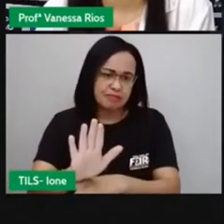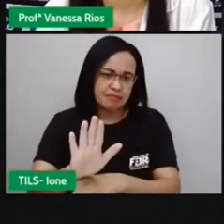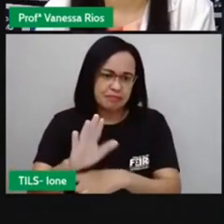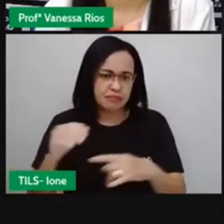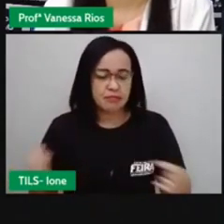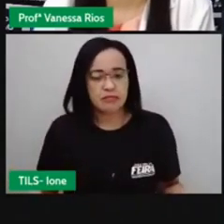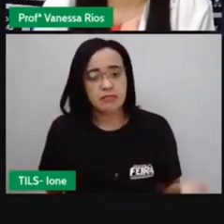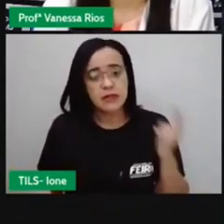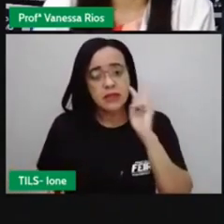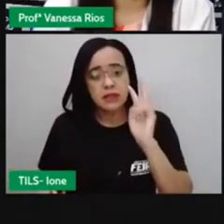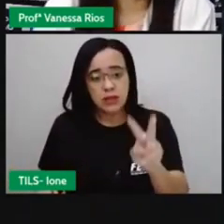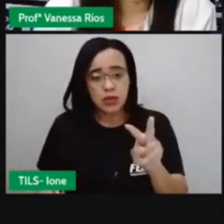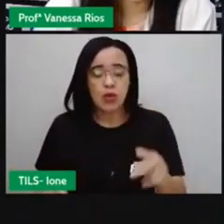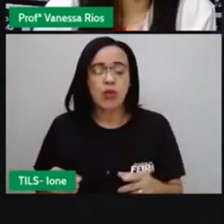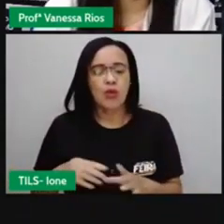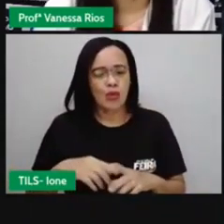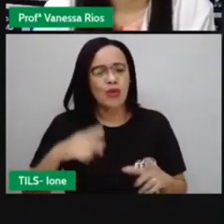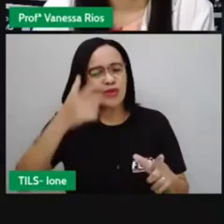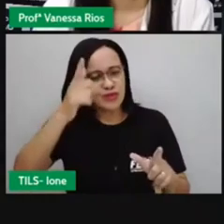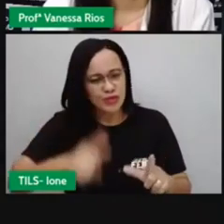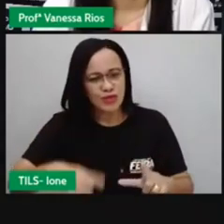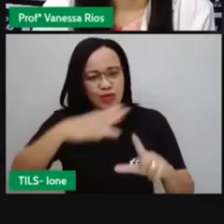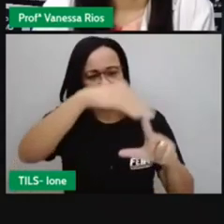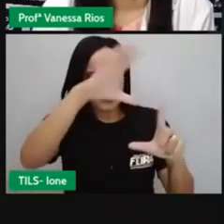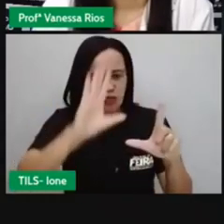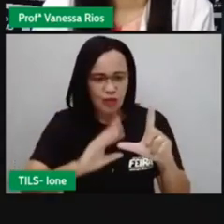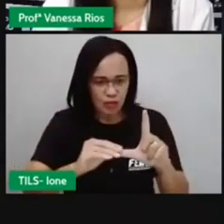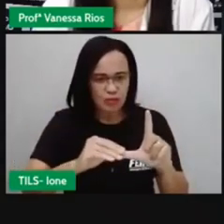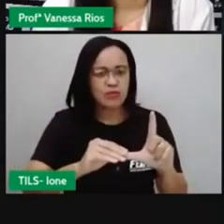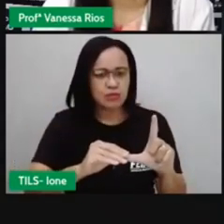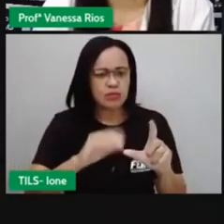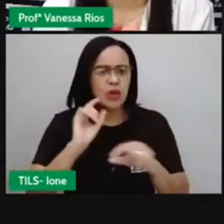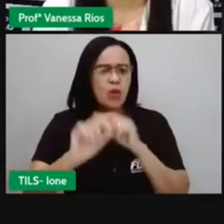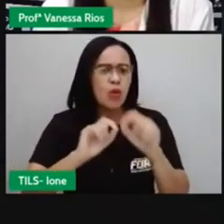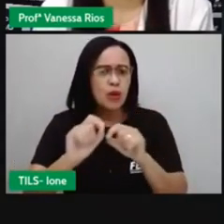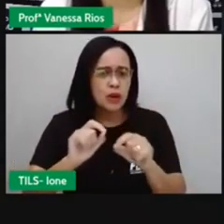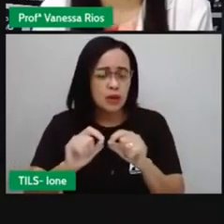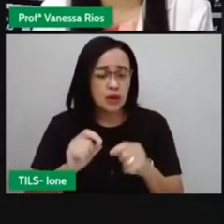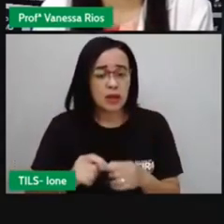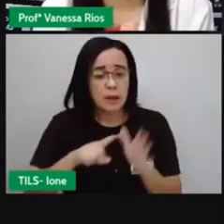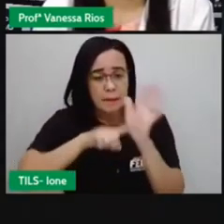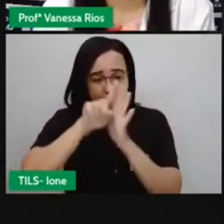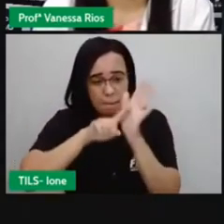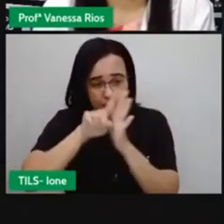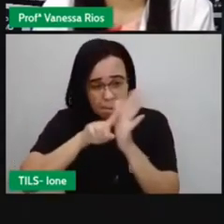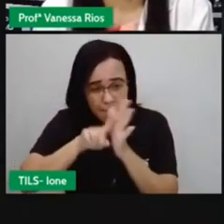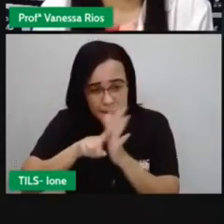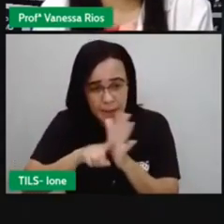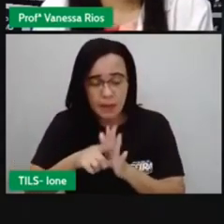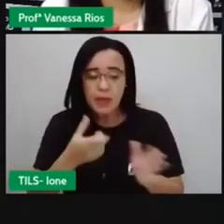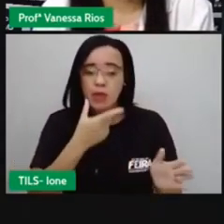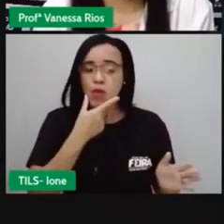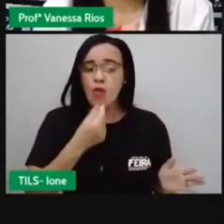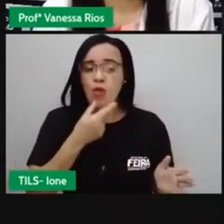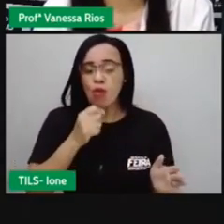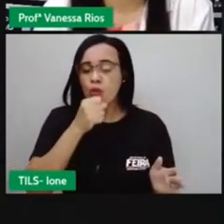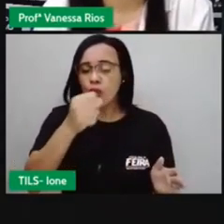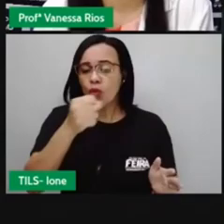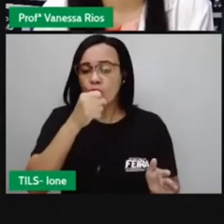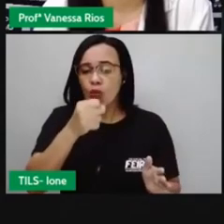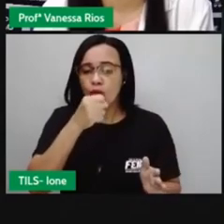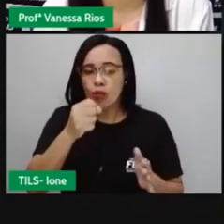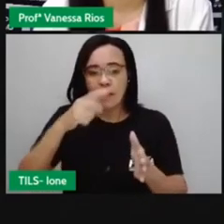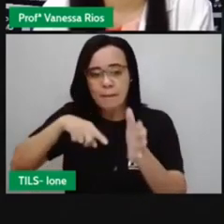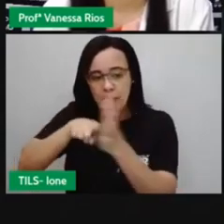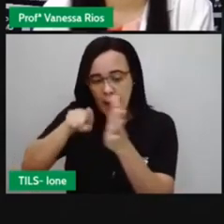E aí, mais um cartão. Olha só. Uma pesquisa, né? Ou uma entrevista aí. A gente já